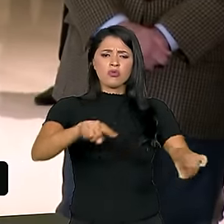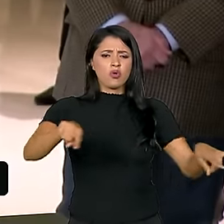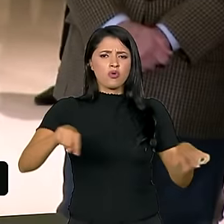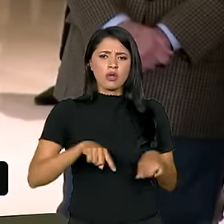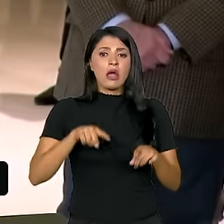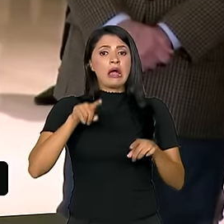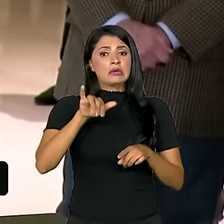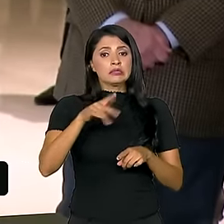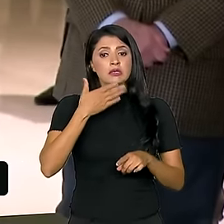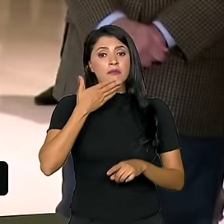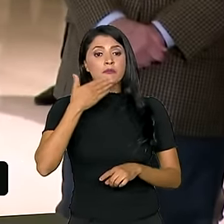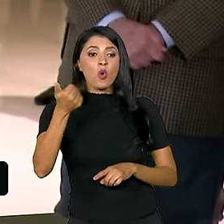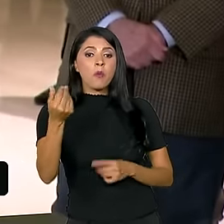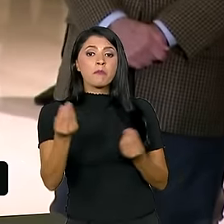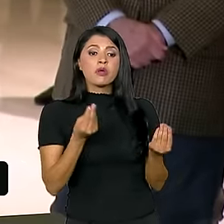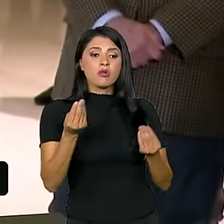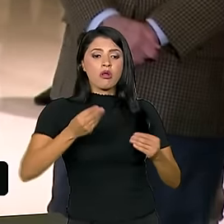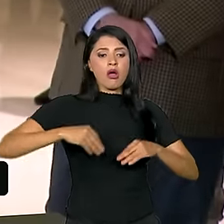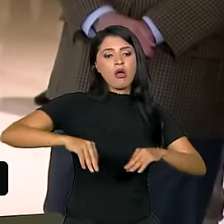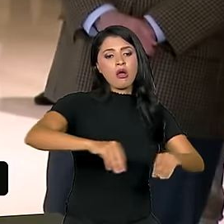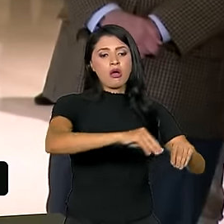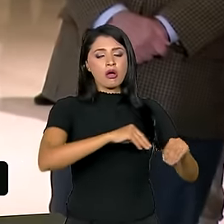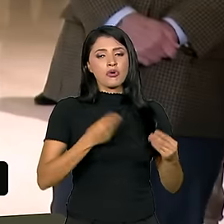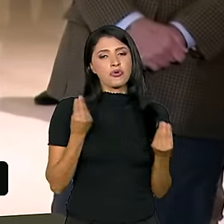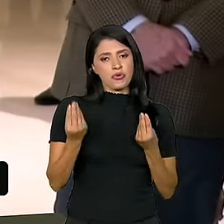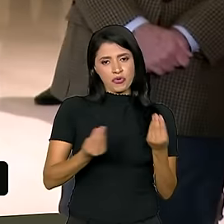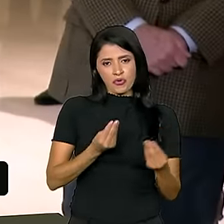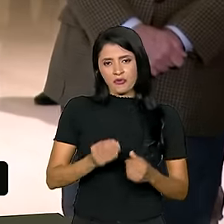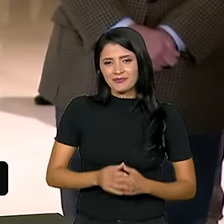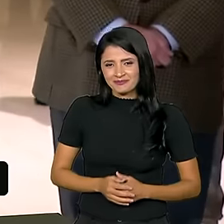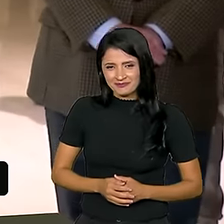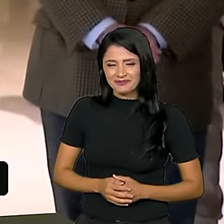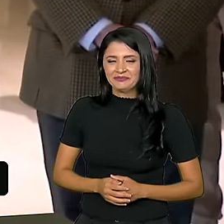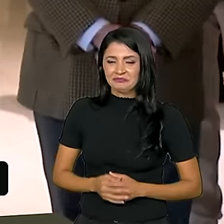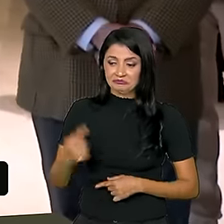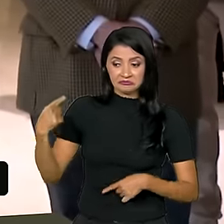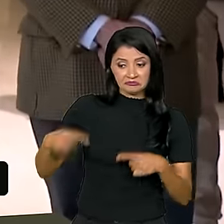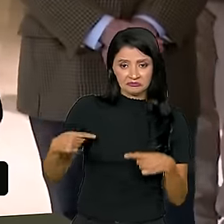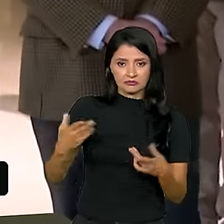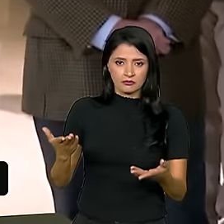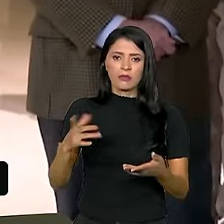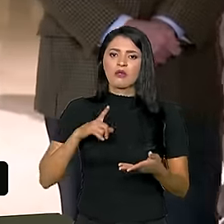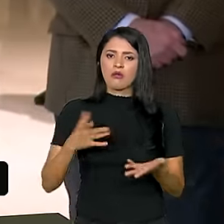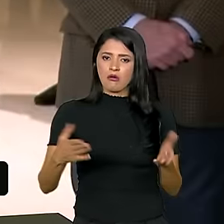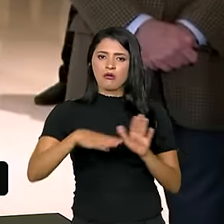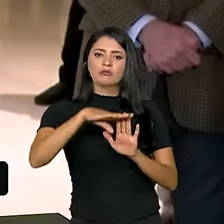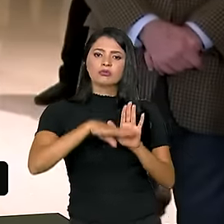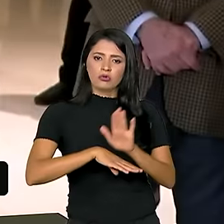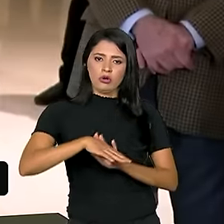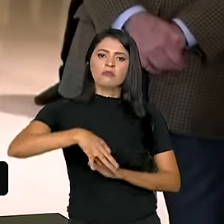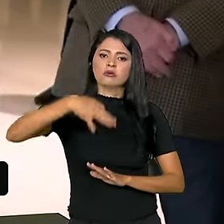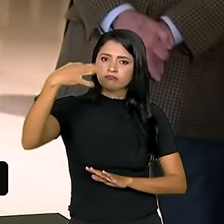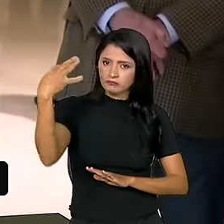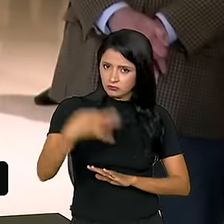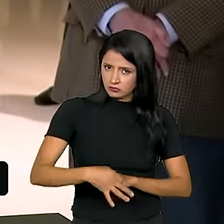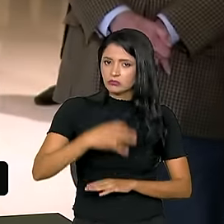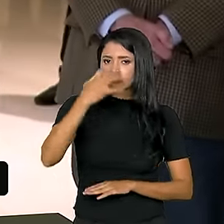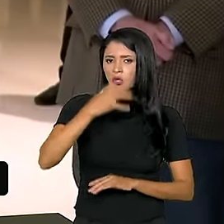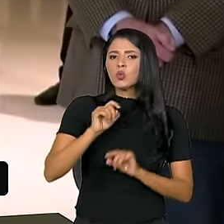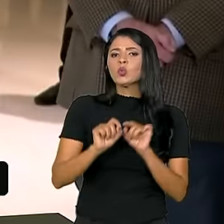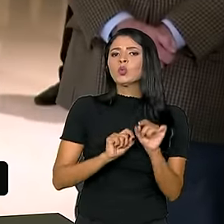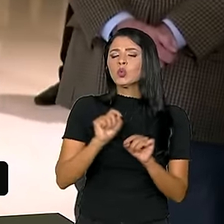discutir o melhoramento da terra. Nós estamos agora com um programa muito sério, que é